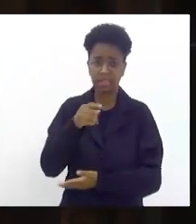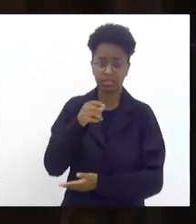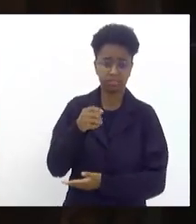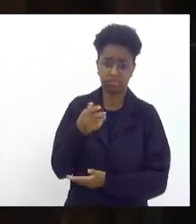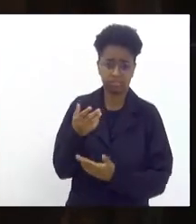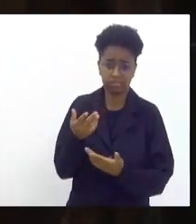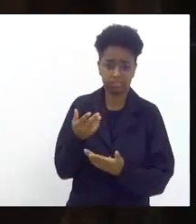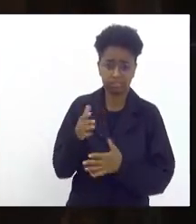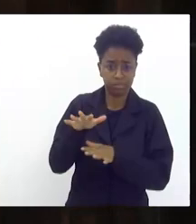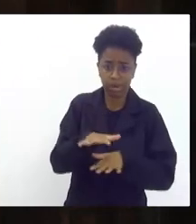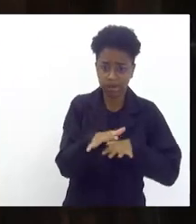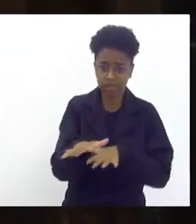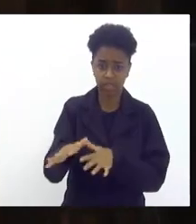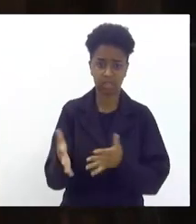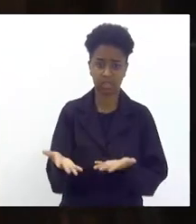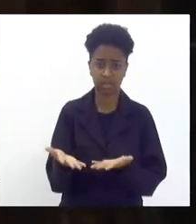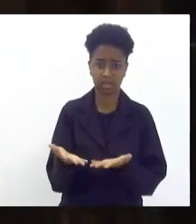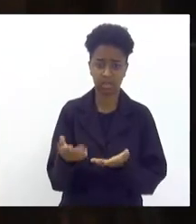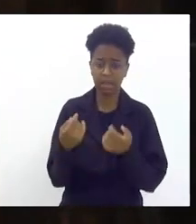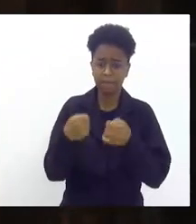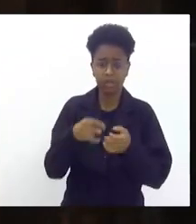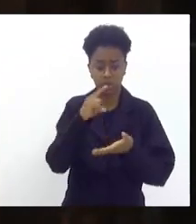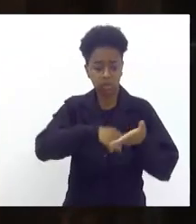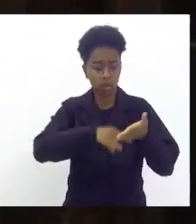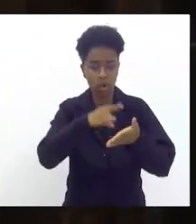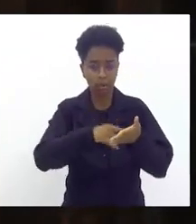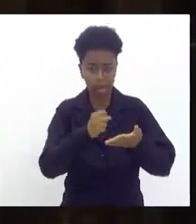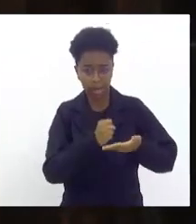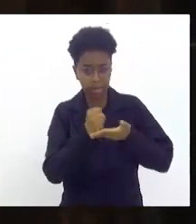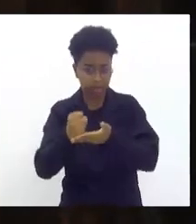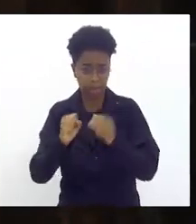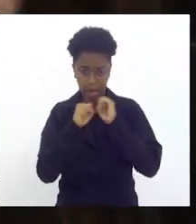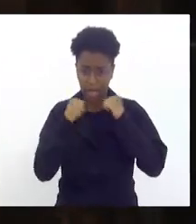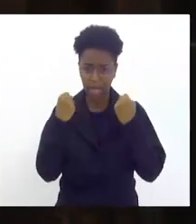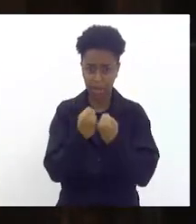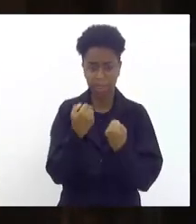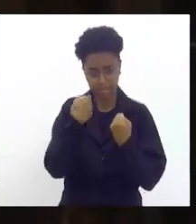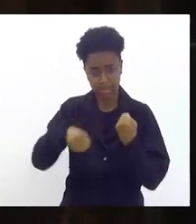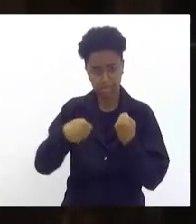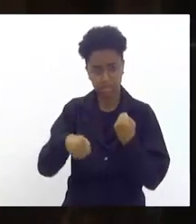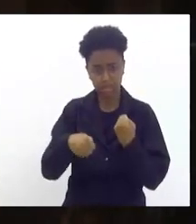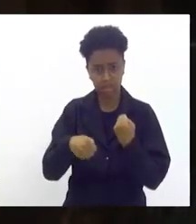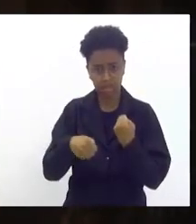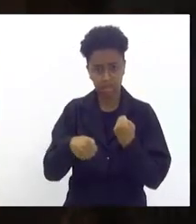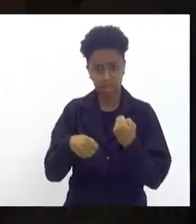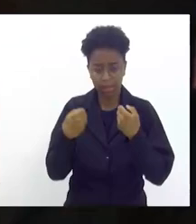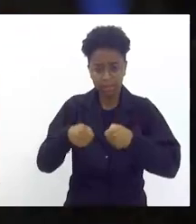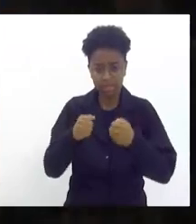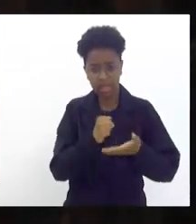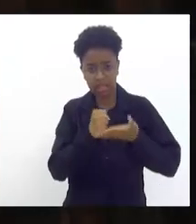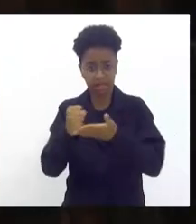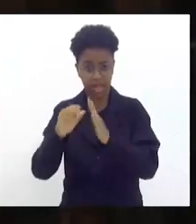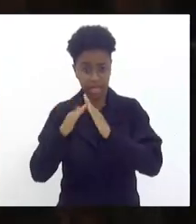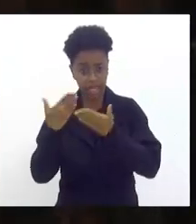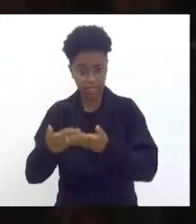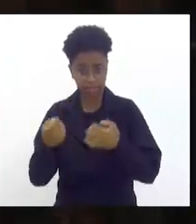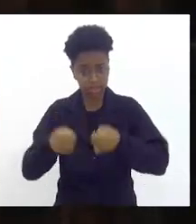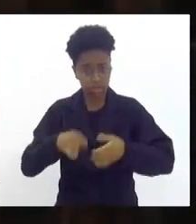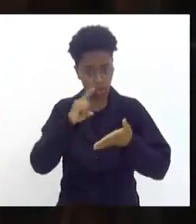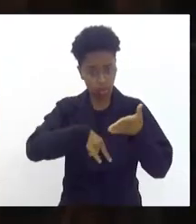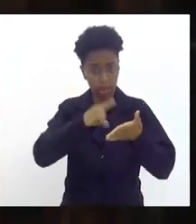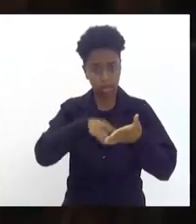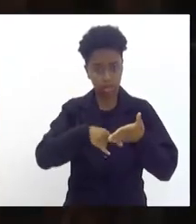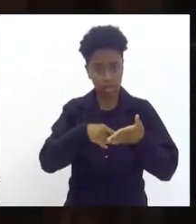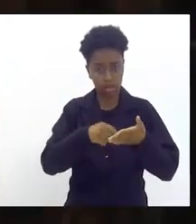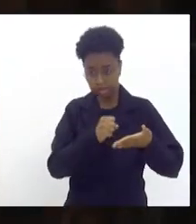família para a avenida se pede alvará para levar a criança para o Maracanã se pede alvará para levar a criança para a igreja se pede alvará para trazer a